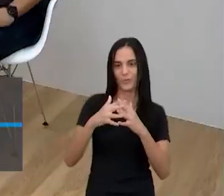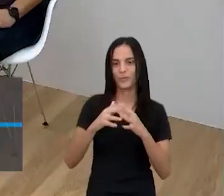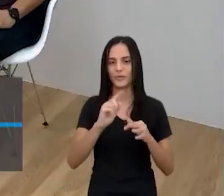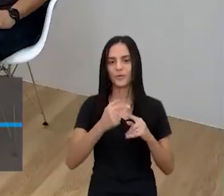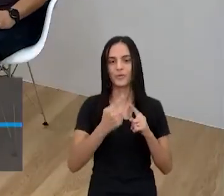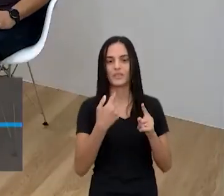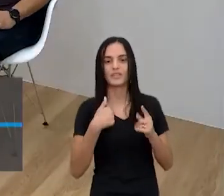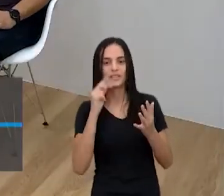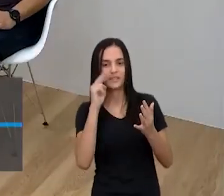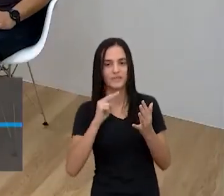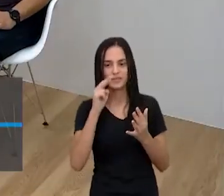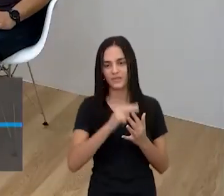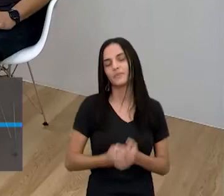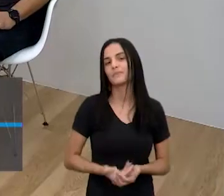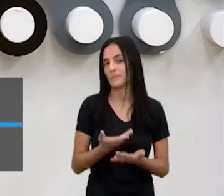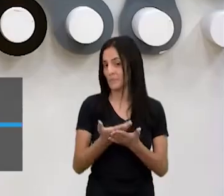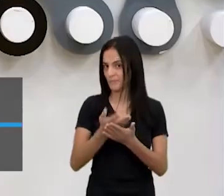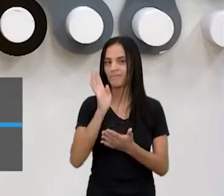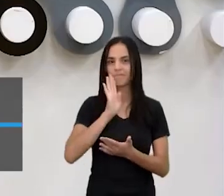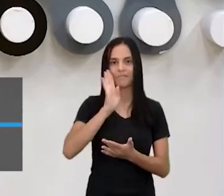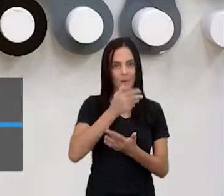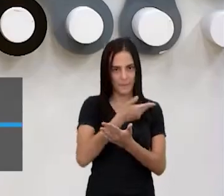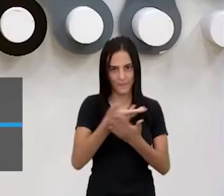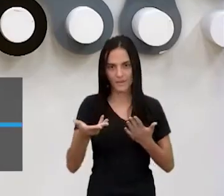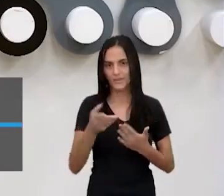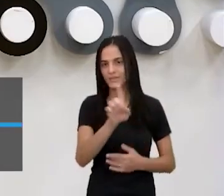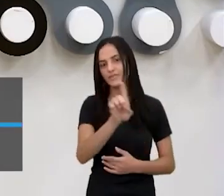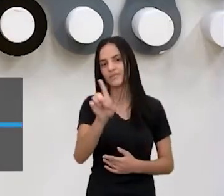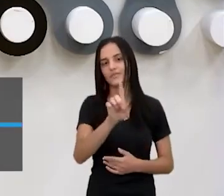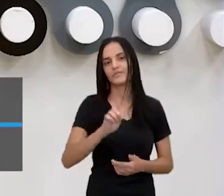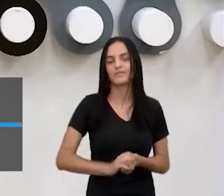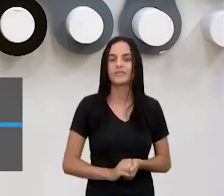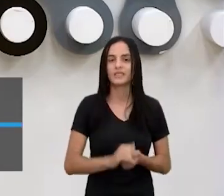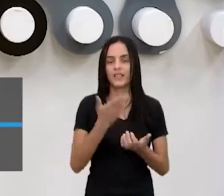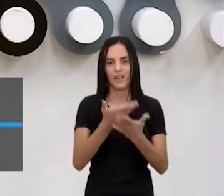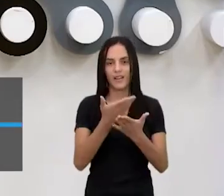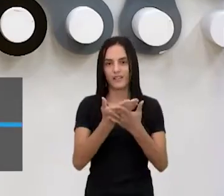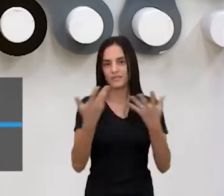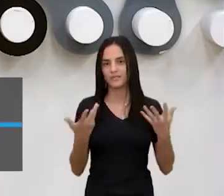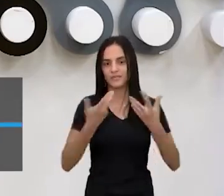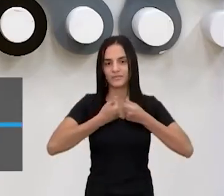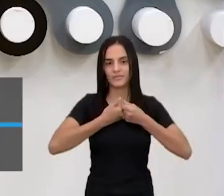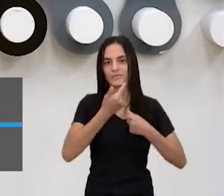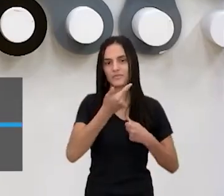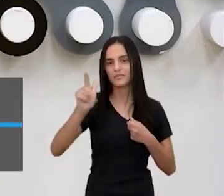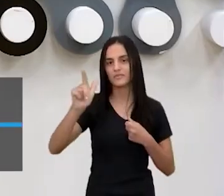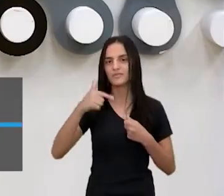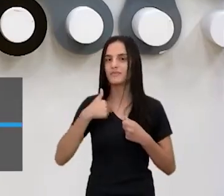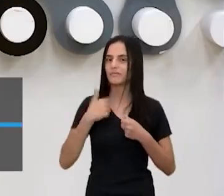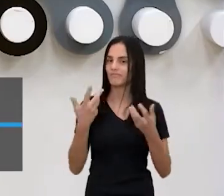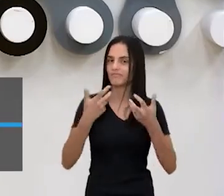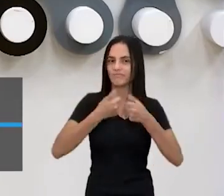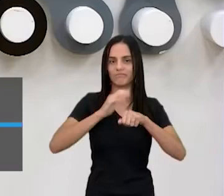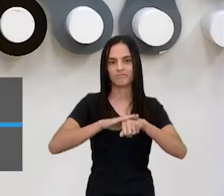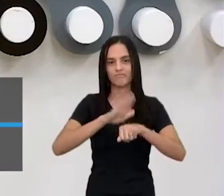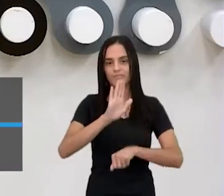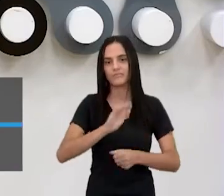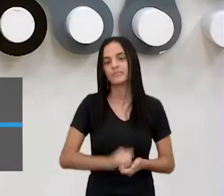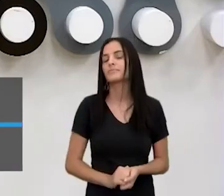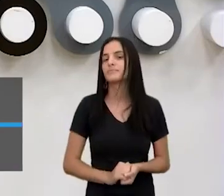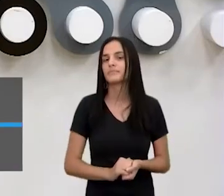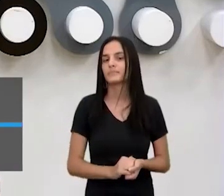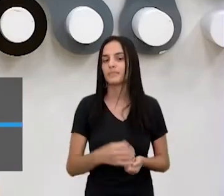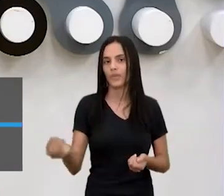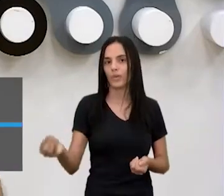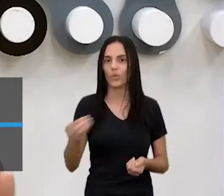bonitinho, olha, aulas legais hoje, não perco essa aula sensacional, estou aqui, essa aula sensacional e a próxima mais maravilhosa ainda, então estamos entrando